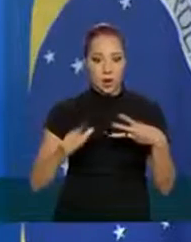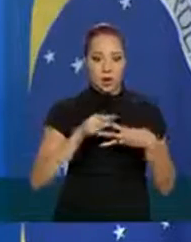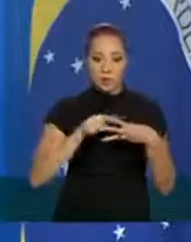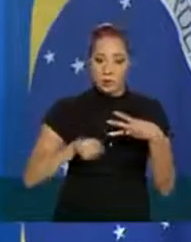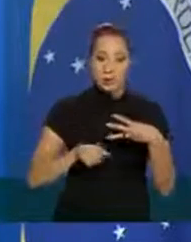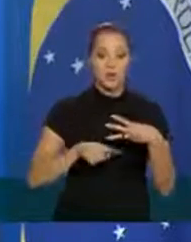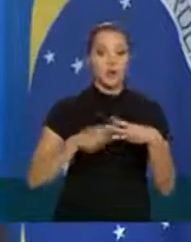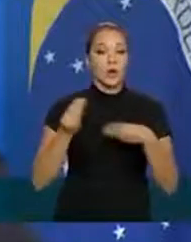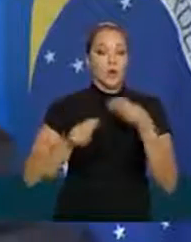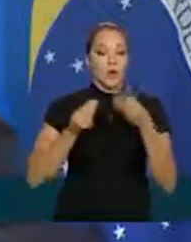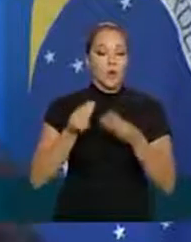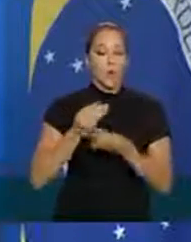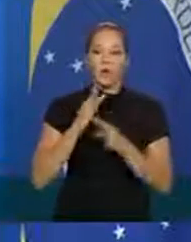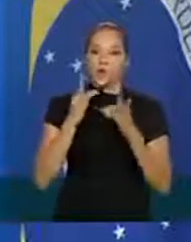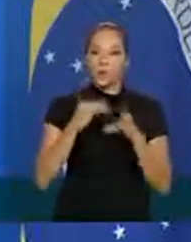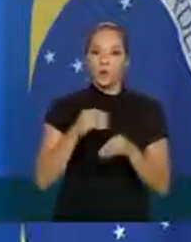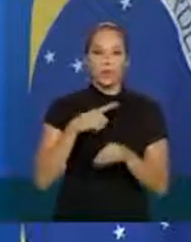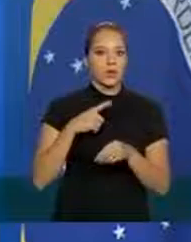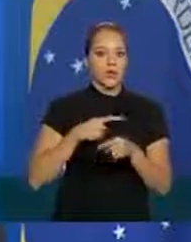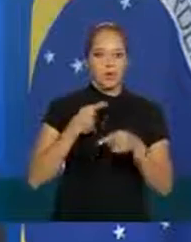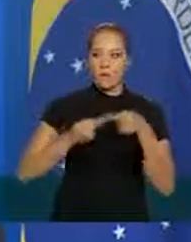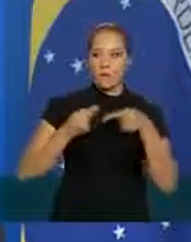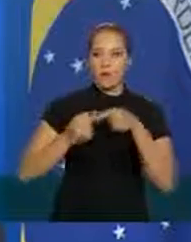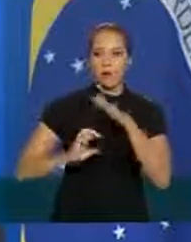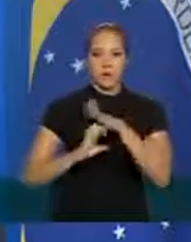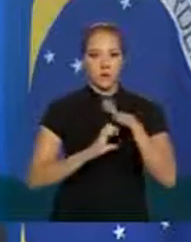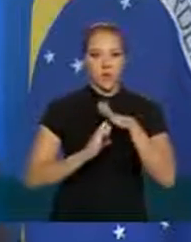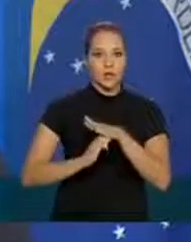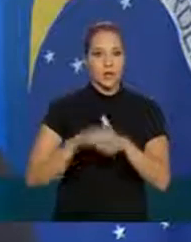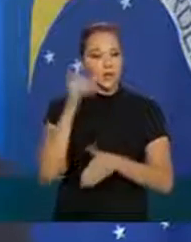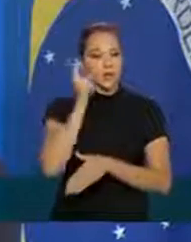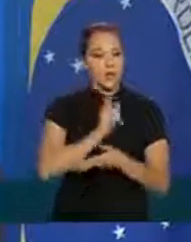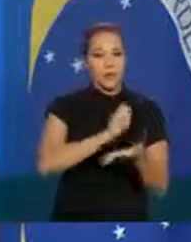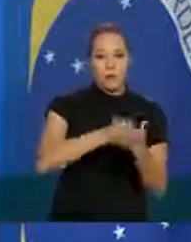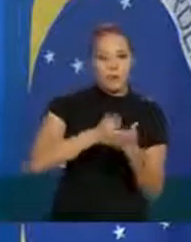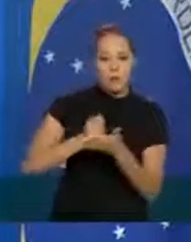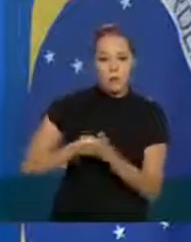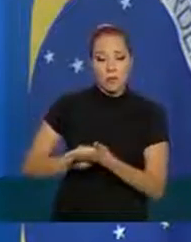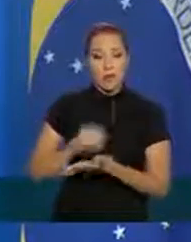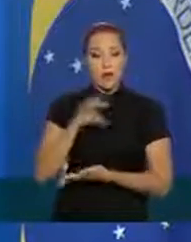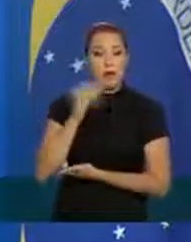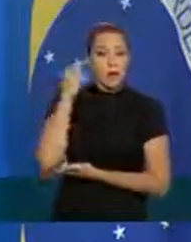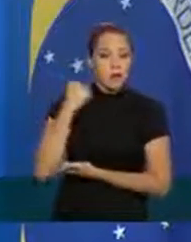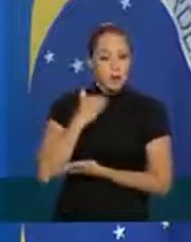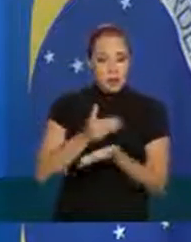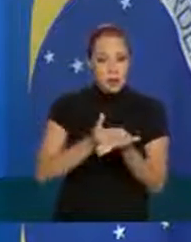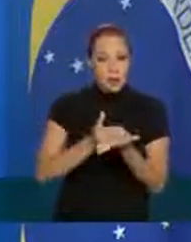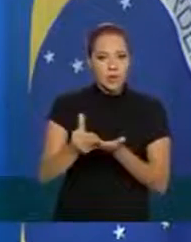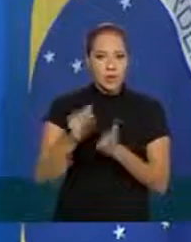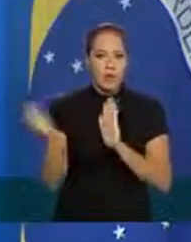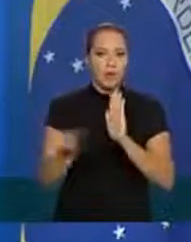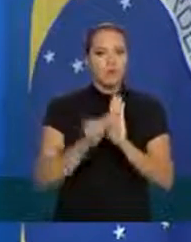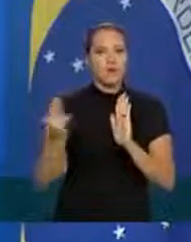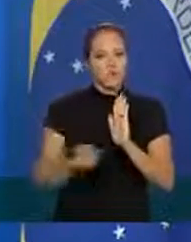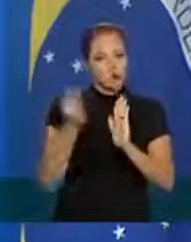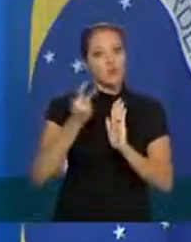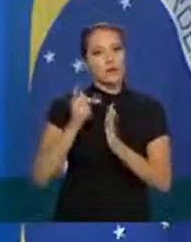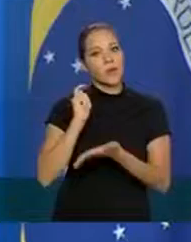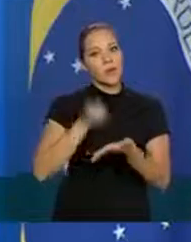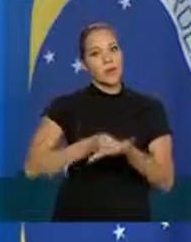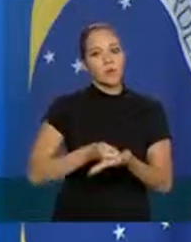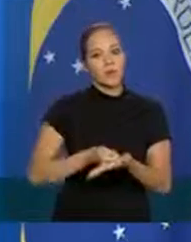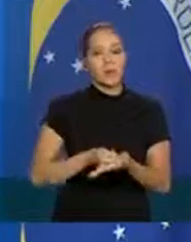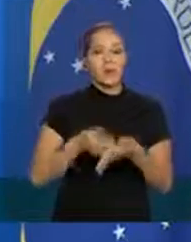uma corrida de empresas para ter o máximo de liquidez possível é que os bancos passaram a precificar também esse custo da liquidez